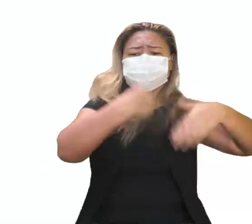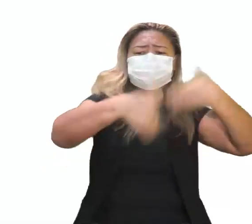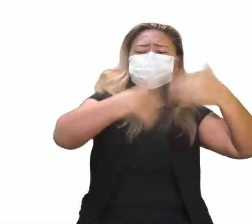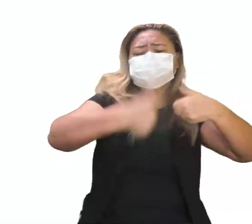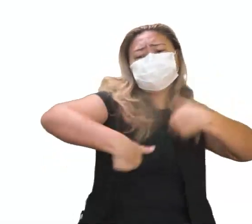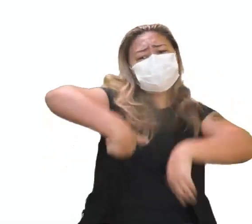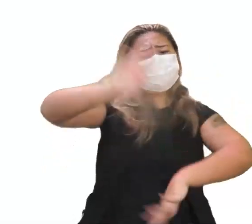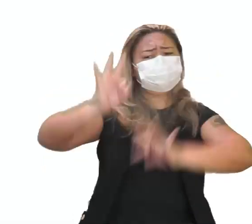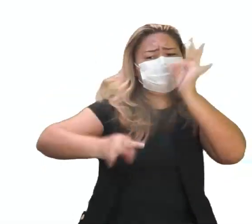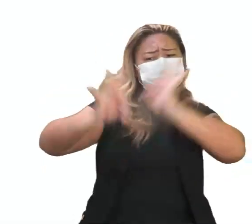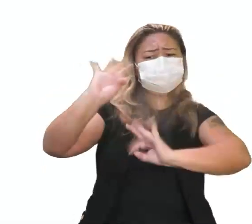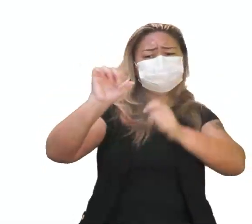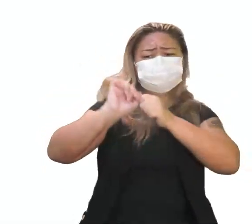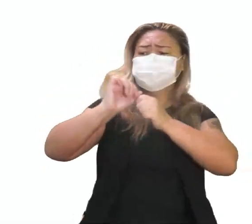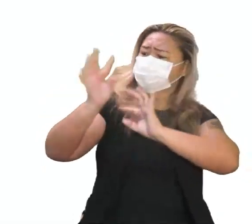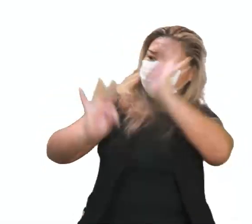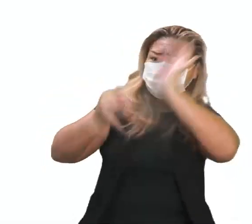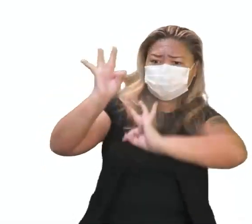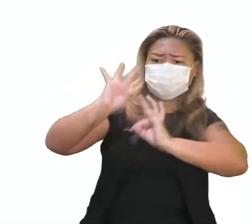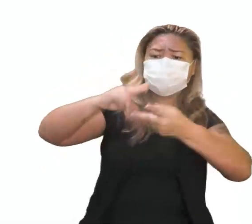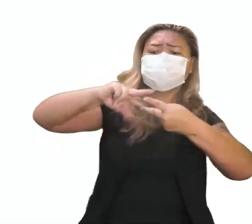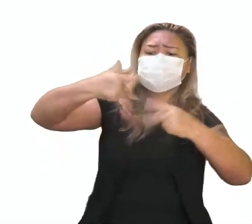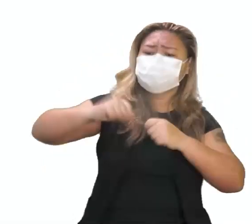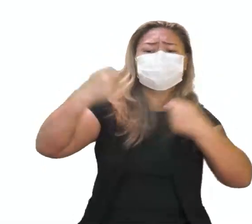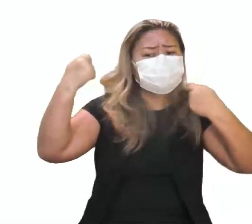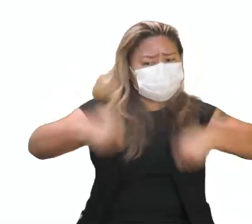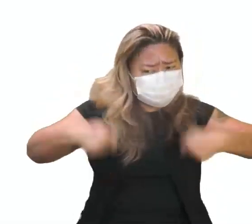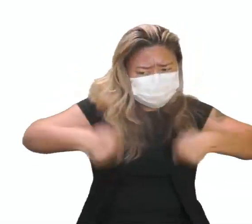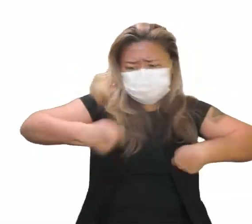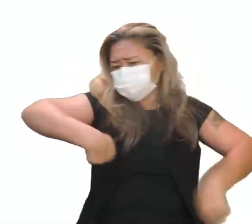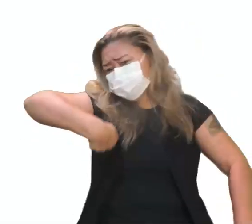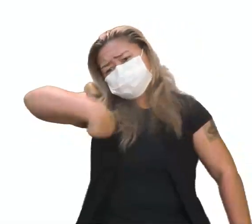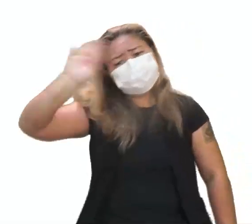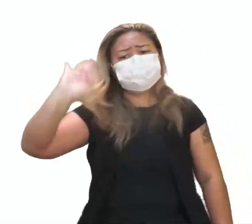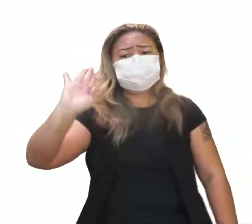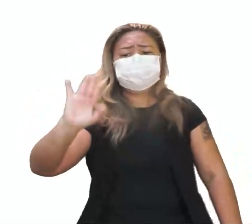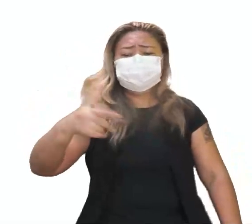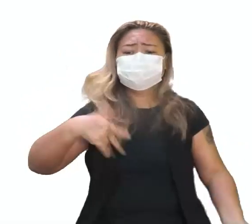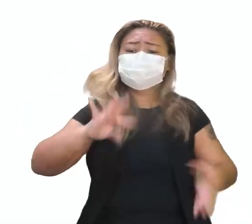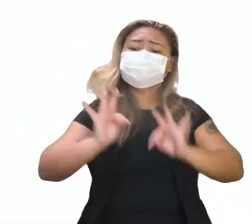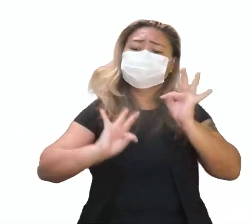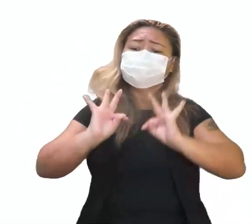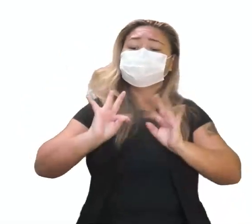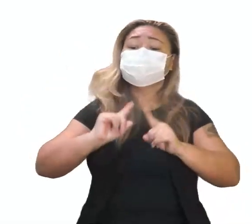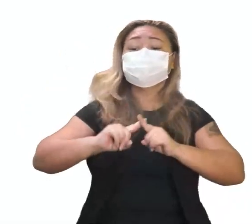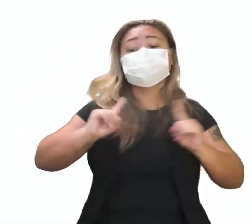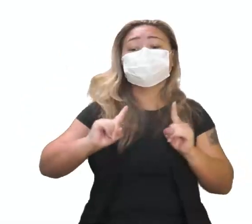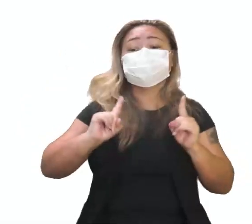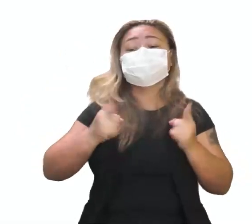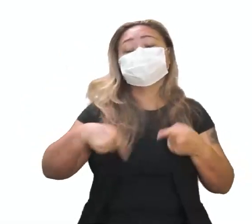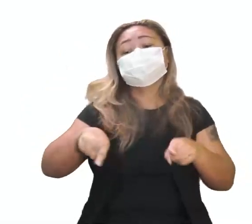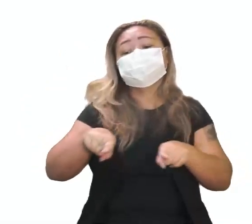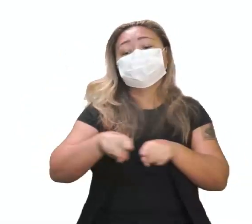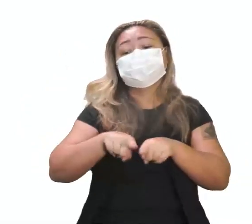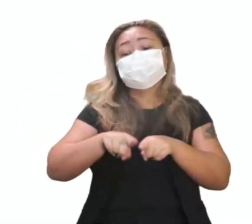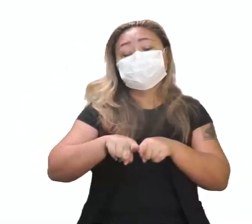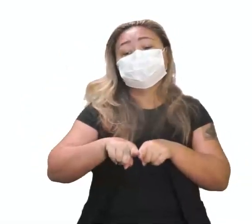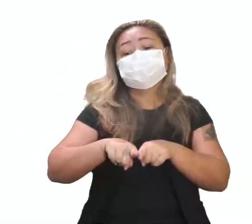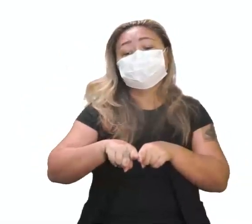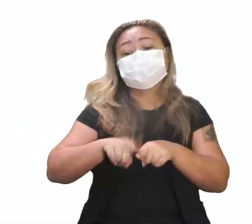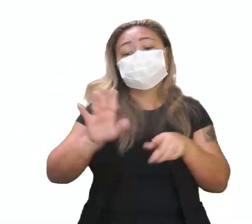alta tecnologia. Aí, quando a gente falou de tecnologia genética, sim, precisa de bastante tecnologia, né? Mas precisa então, então,